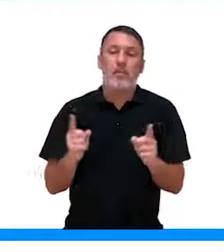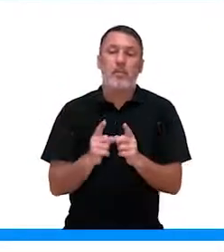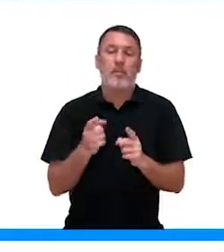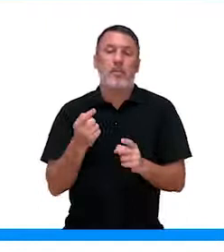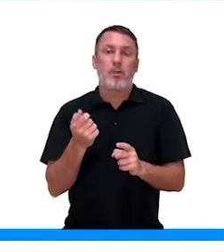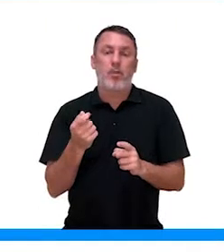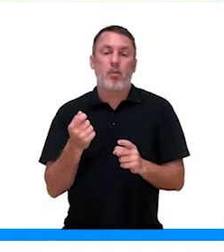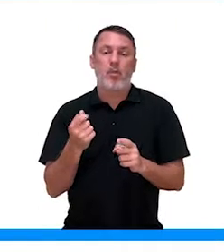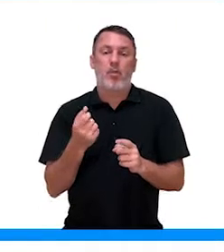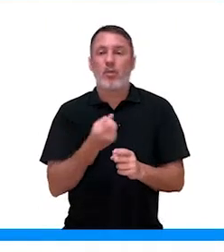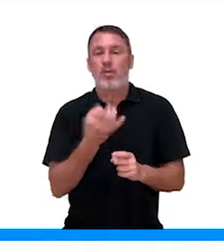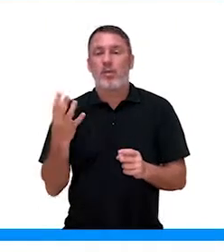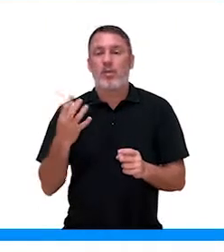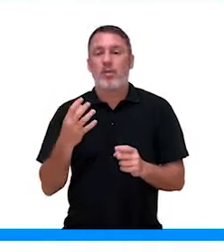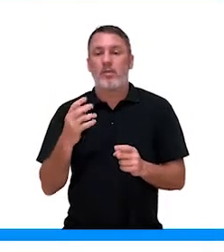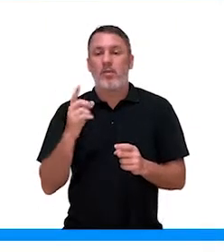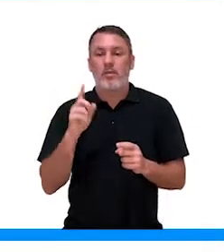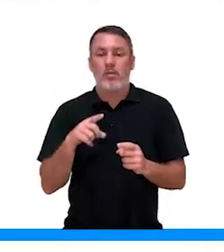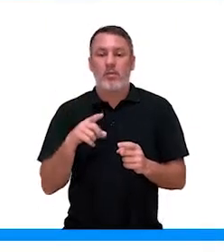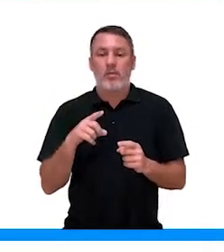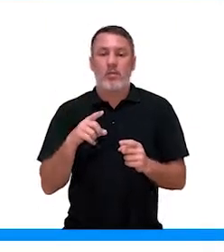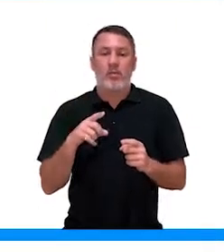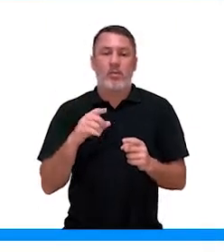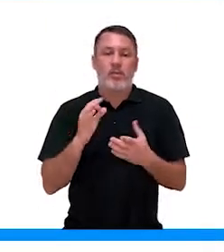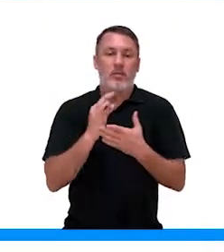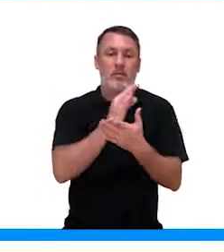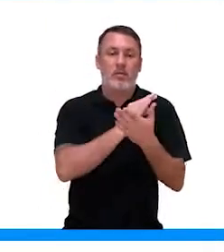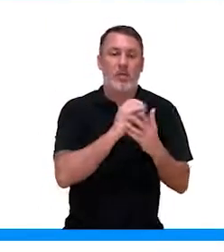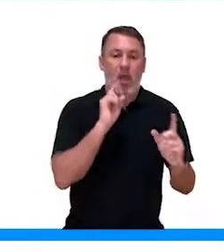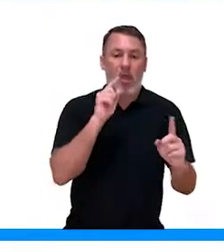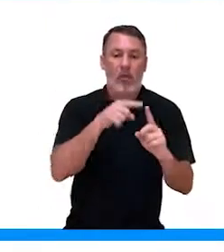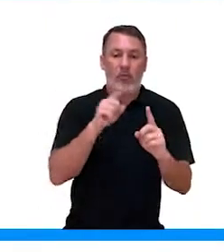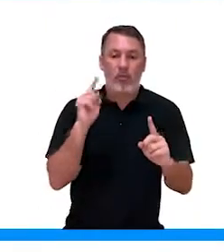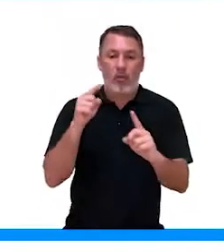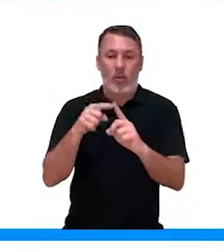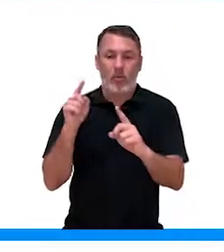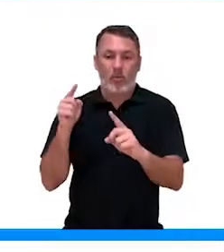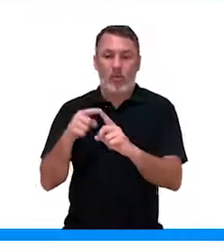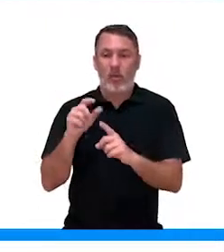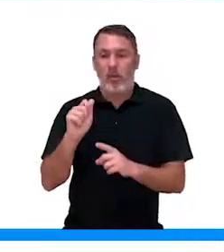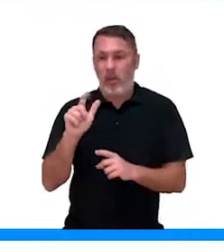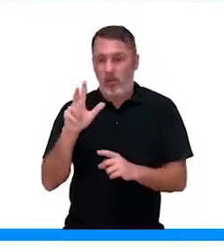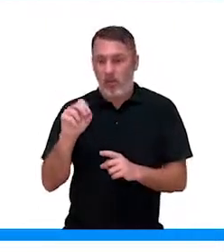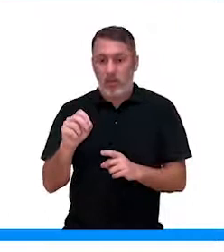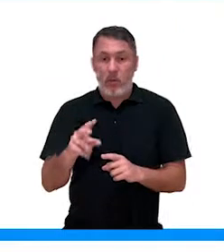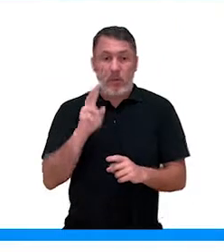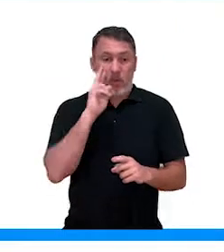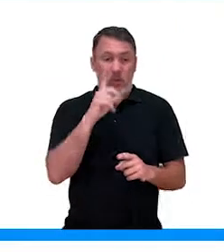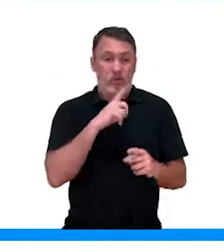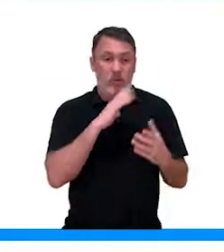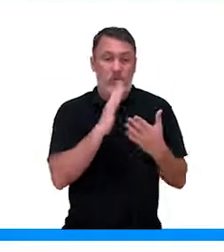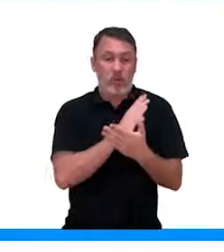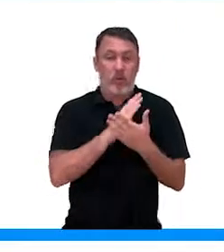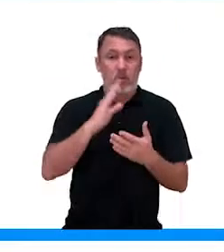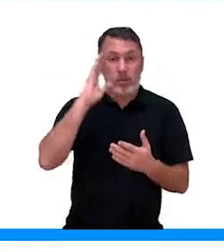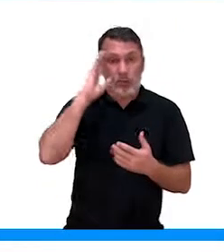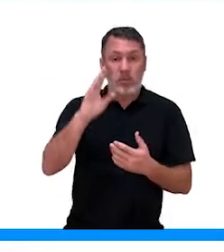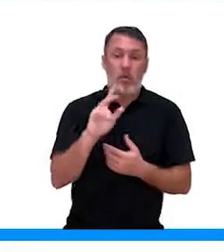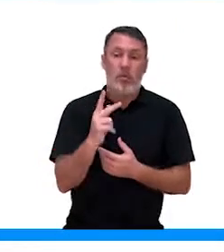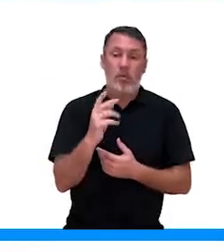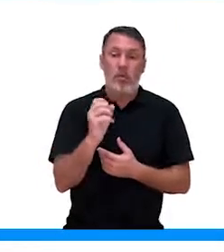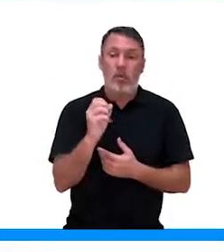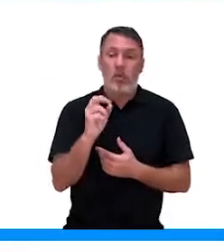pequenas quantidades, esses hormônios, nas células-alvo. A gente vai ver aqui alguns principais